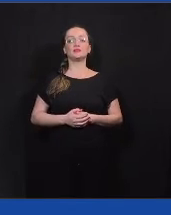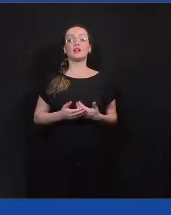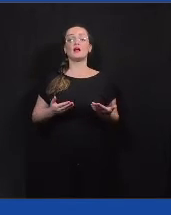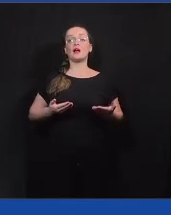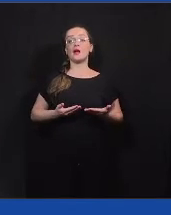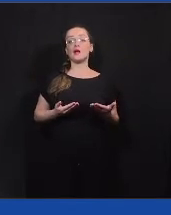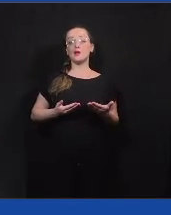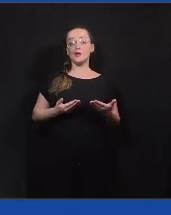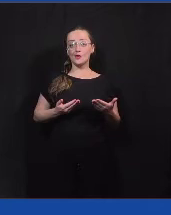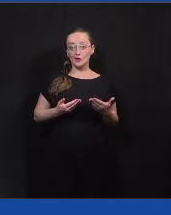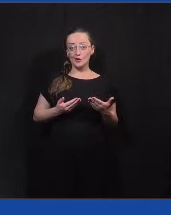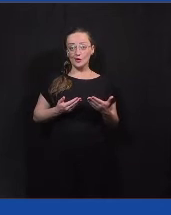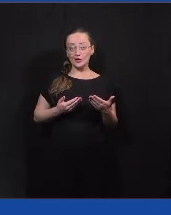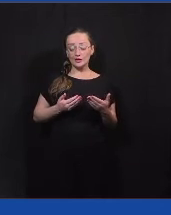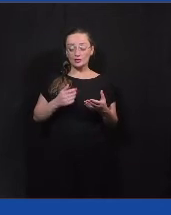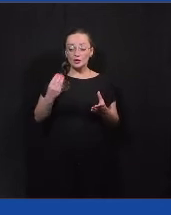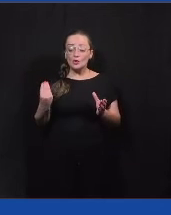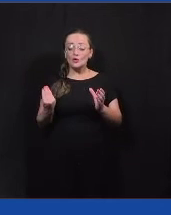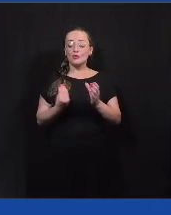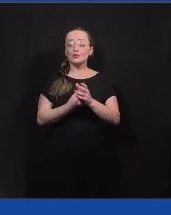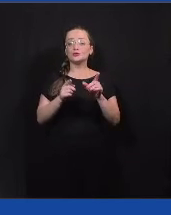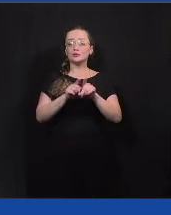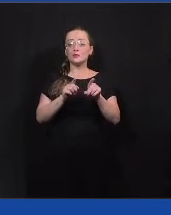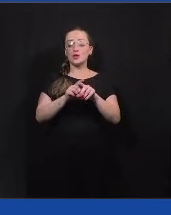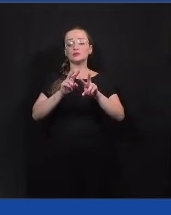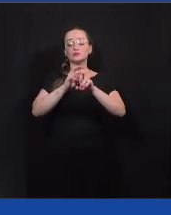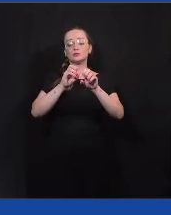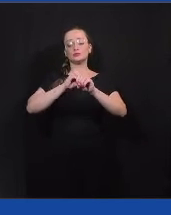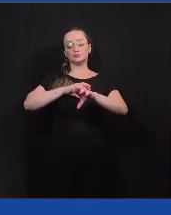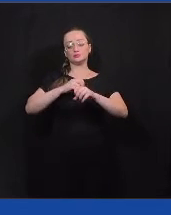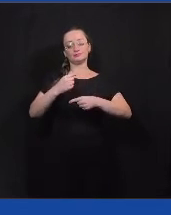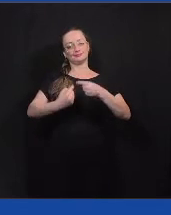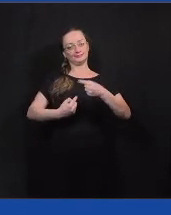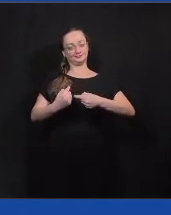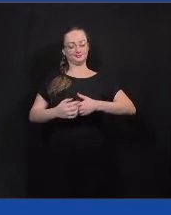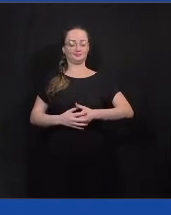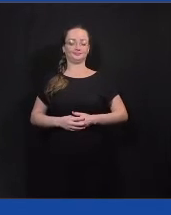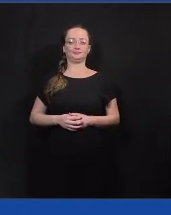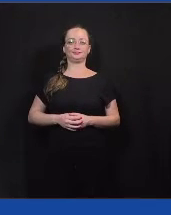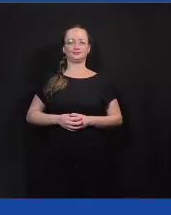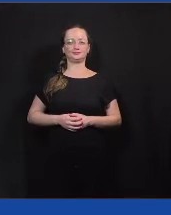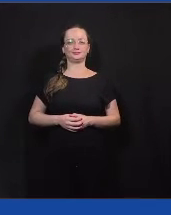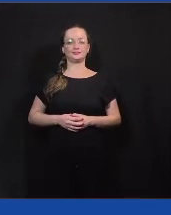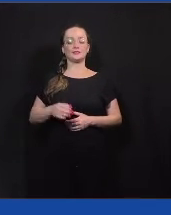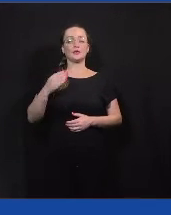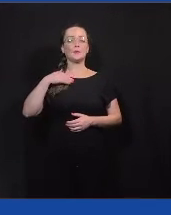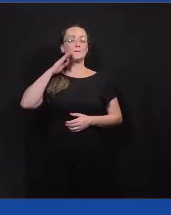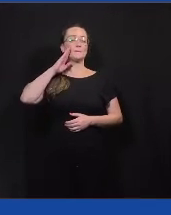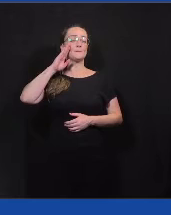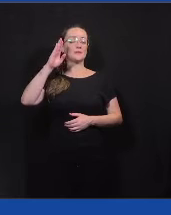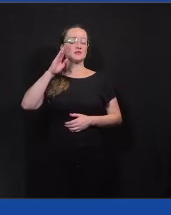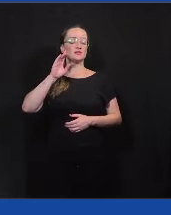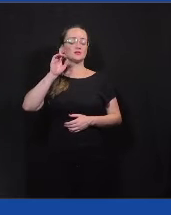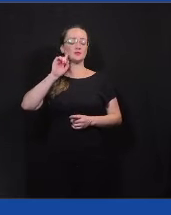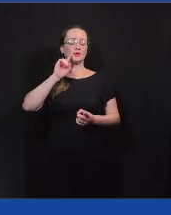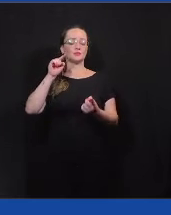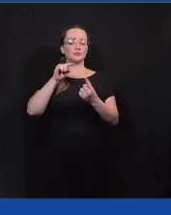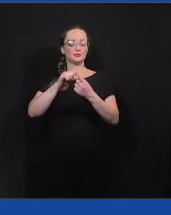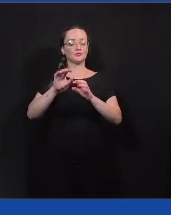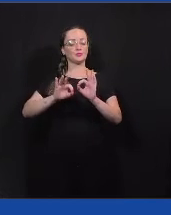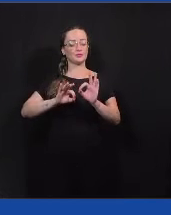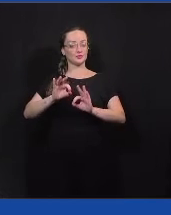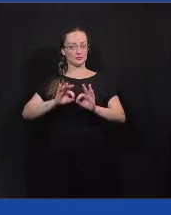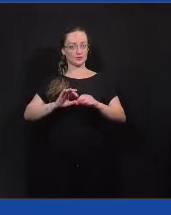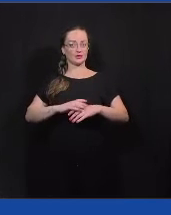gente resolveu incluir essa parte de educação política. E como os principais objetivos do projeto